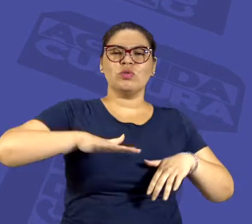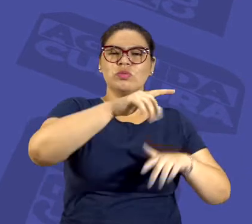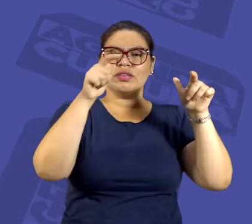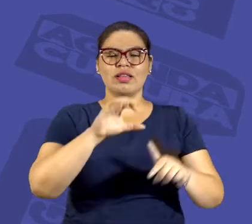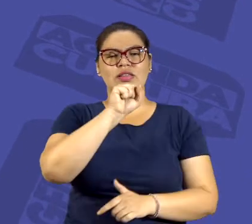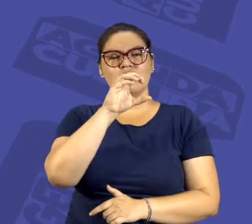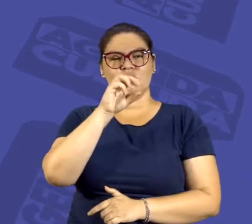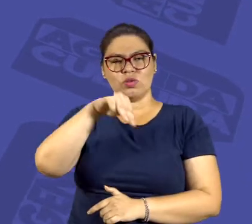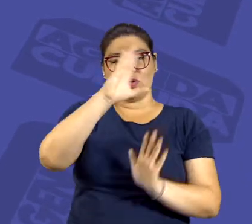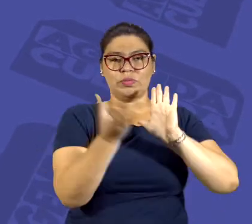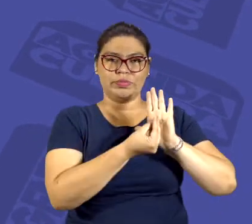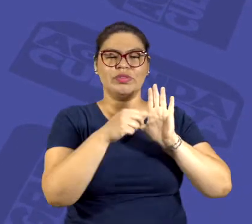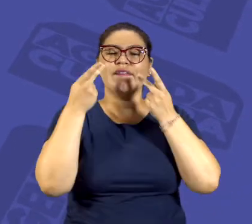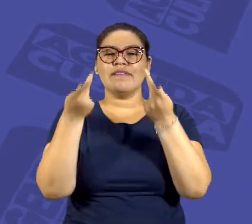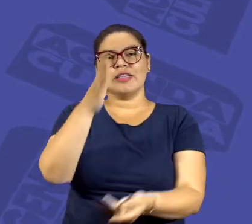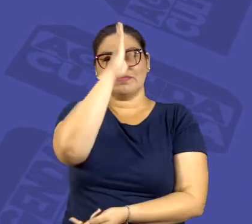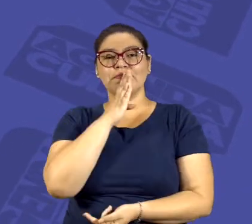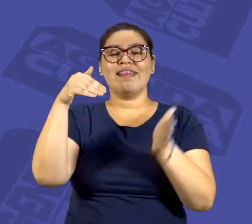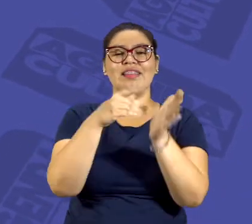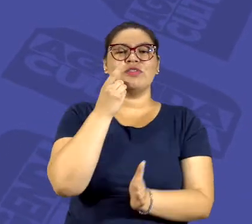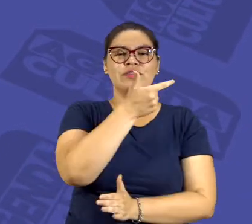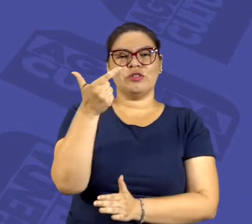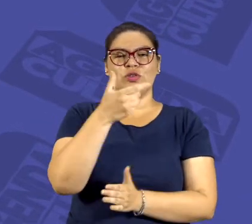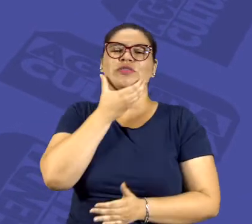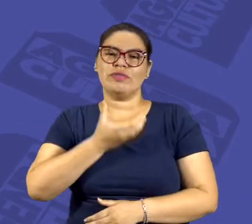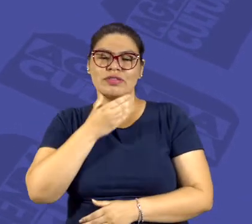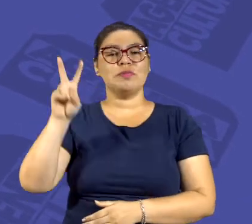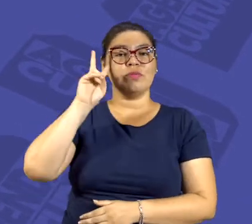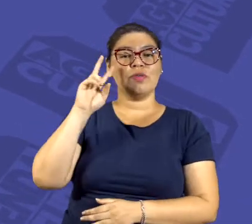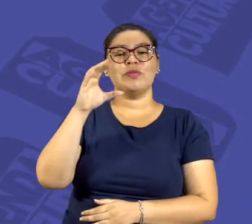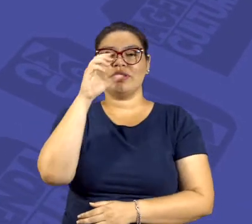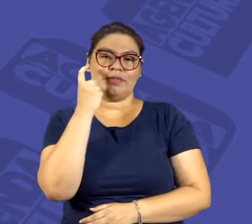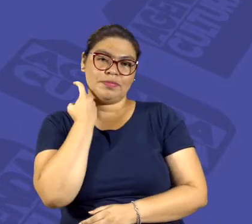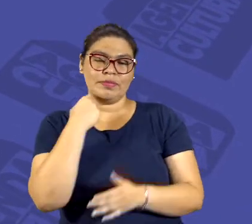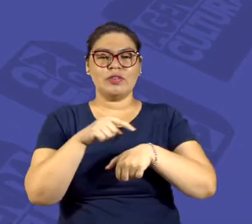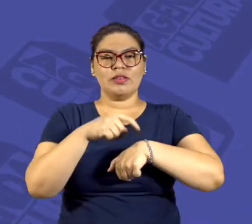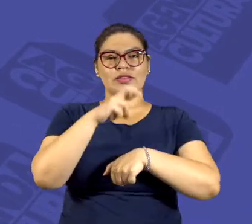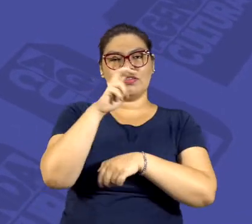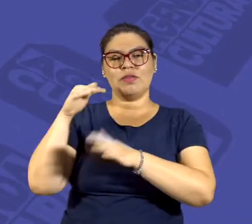segunda a sexta, das 19h às 21h, com agendamento através da plataforma Simpla.